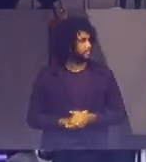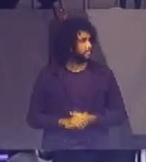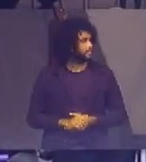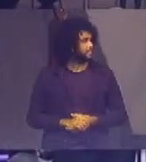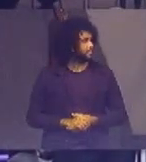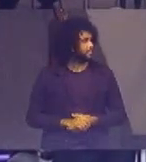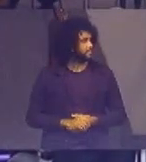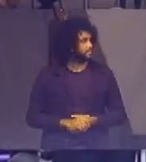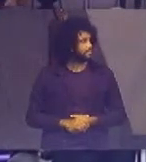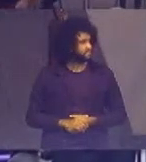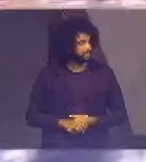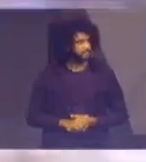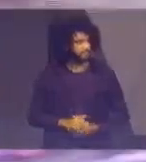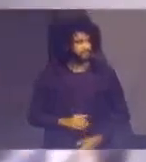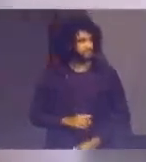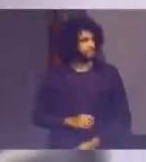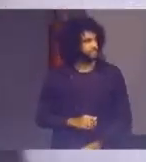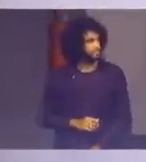Obrigado. Obrigado. Obrigado.